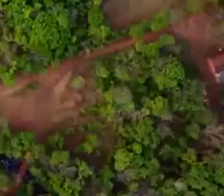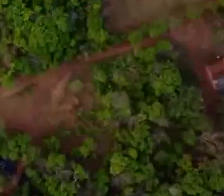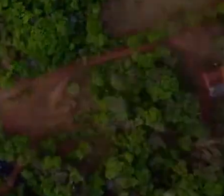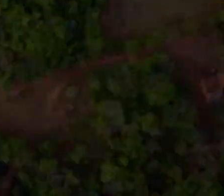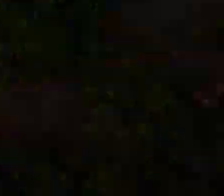Poffe